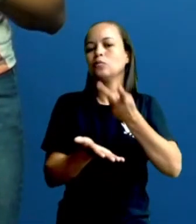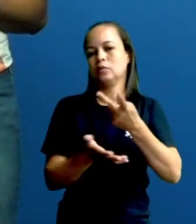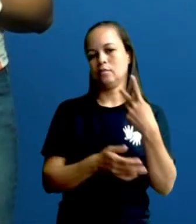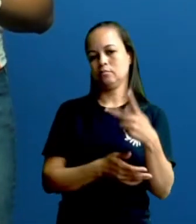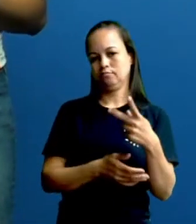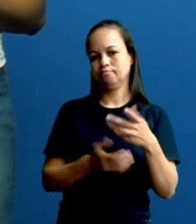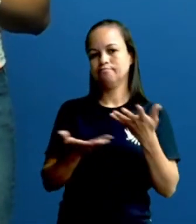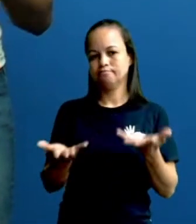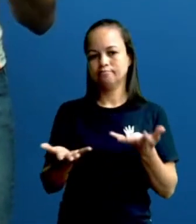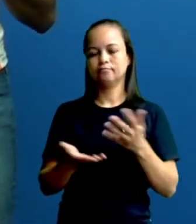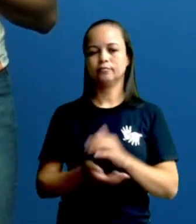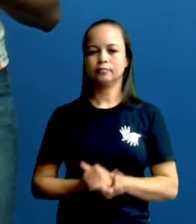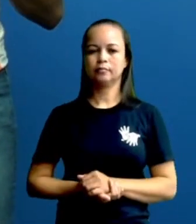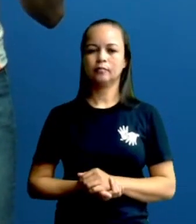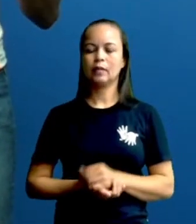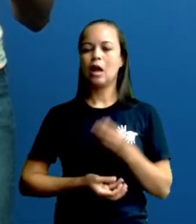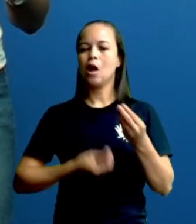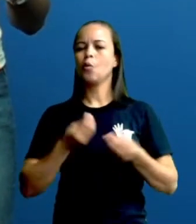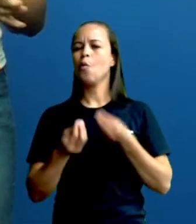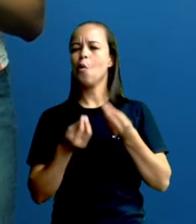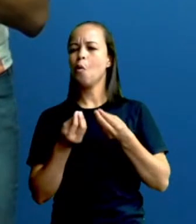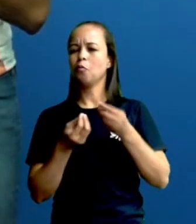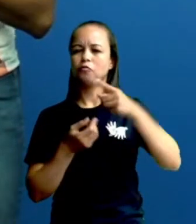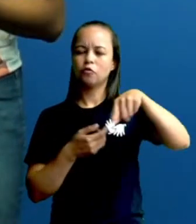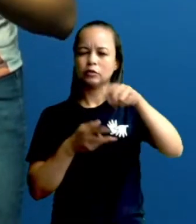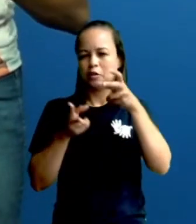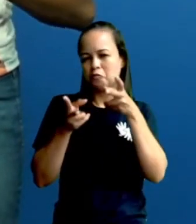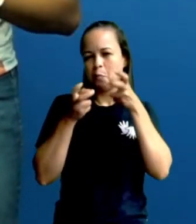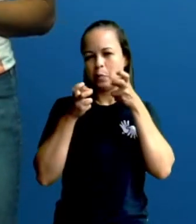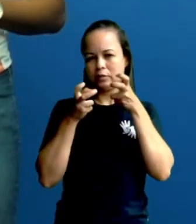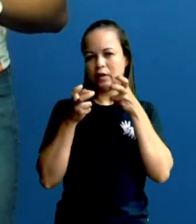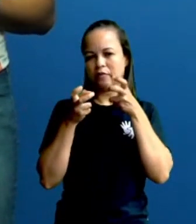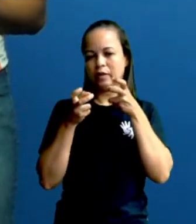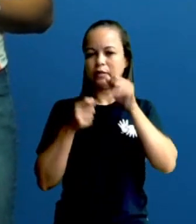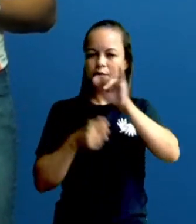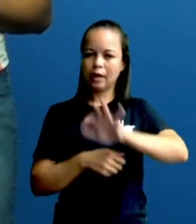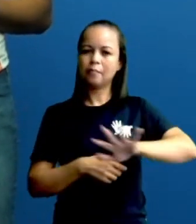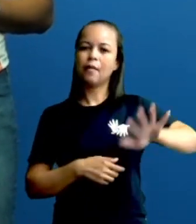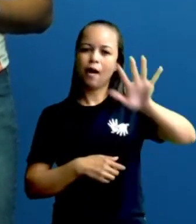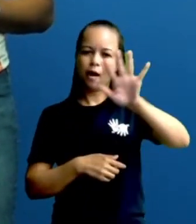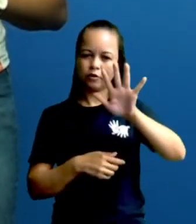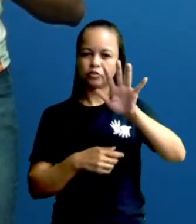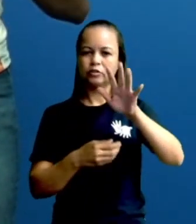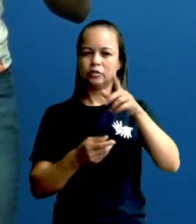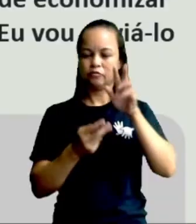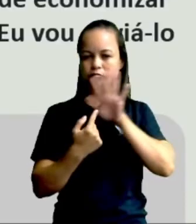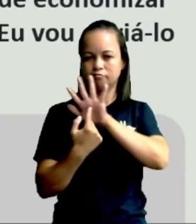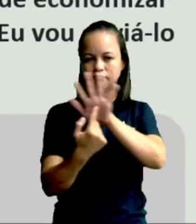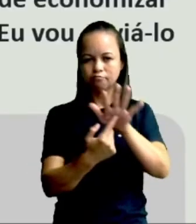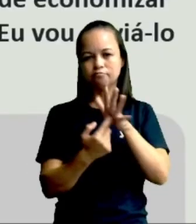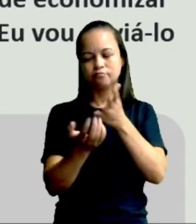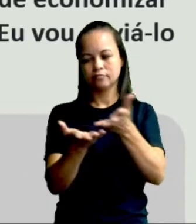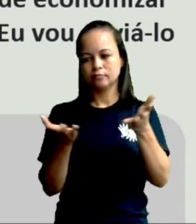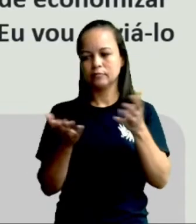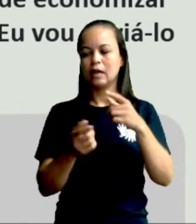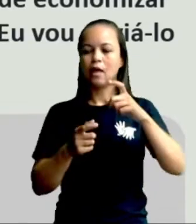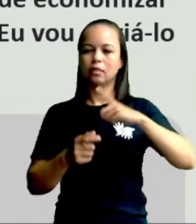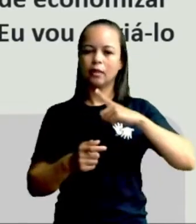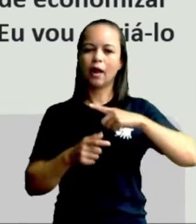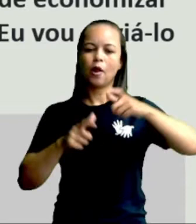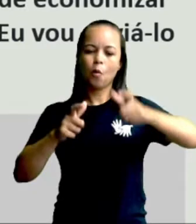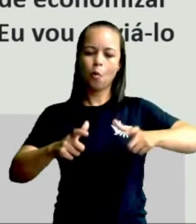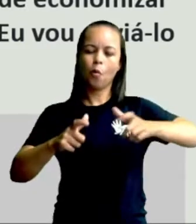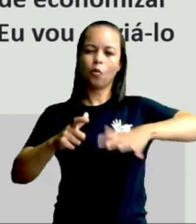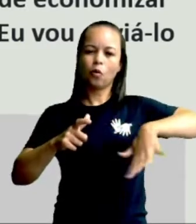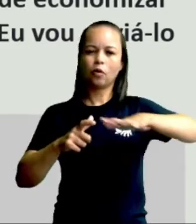situação. Como é que vocês veem isso? Através da imagem que vocês estão vendo. Então, existe aí um ambiente em que